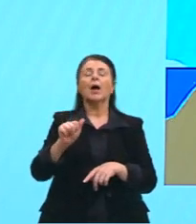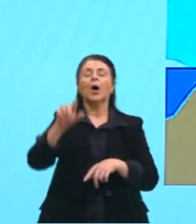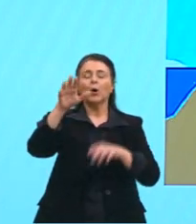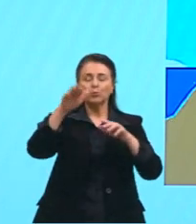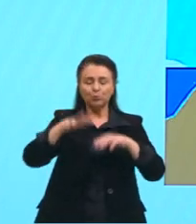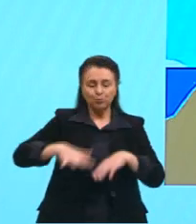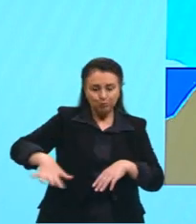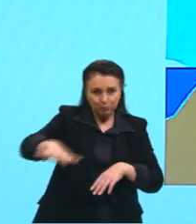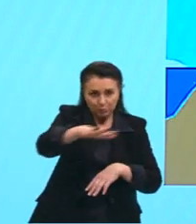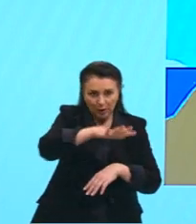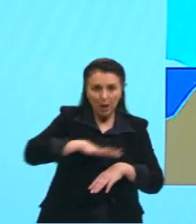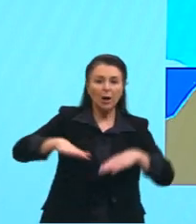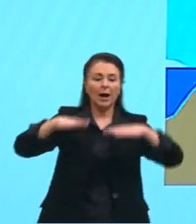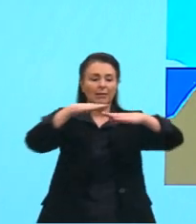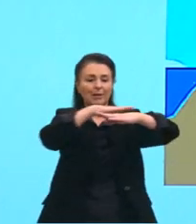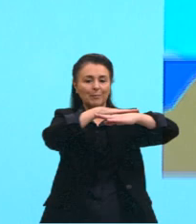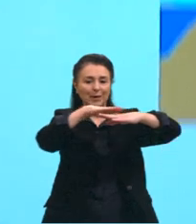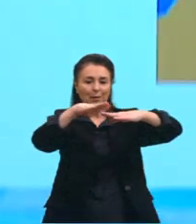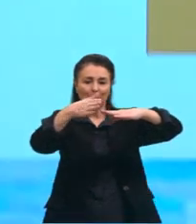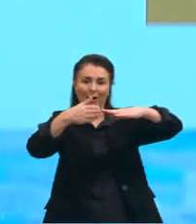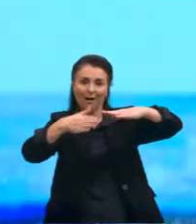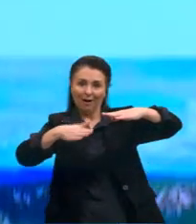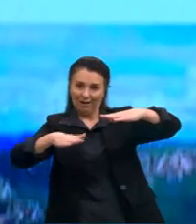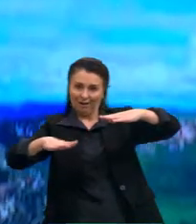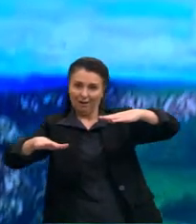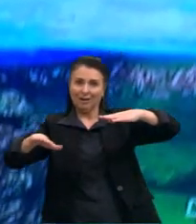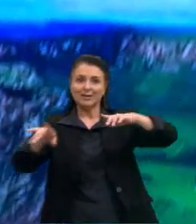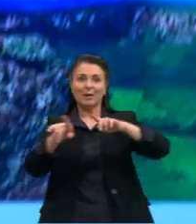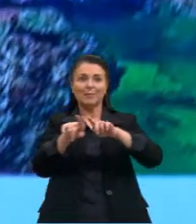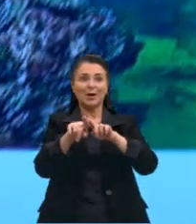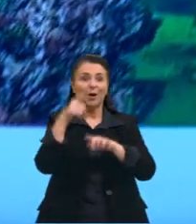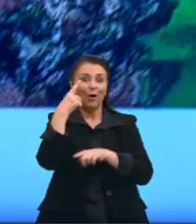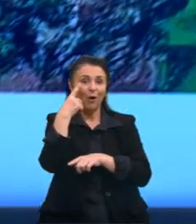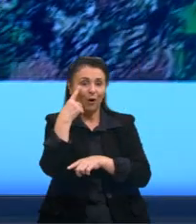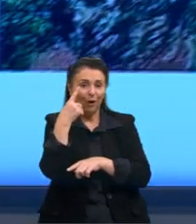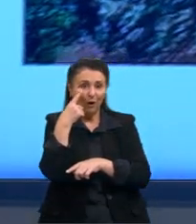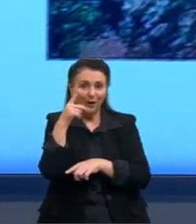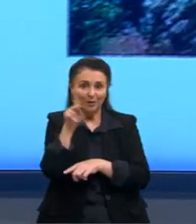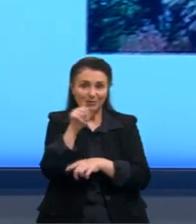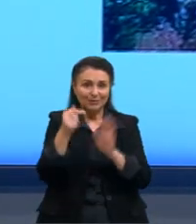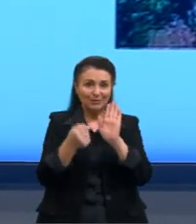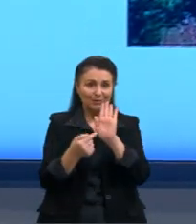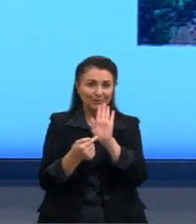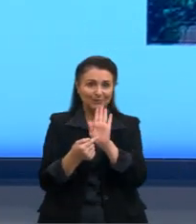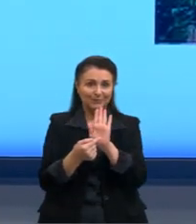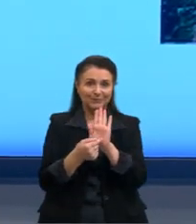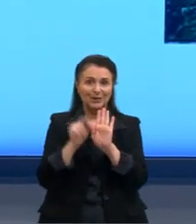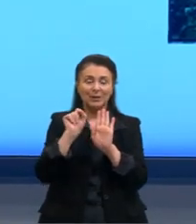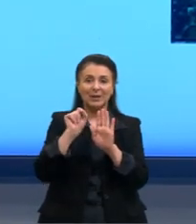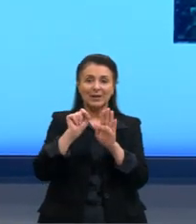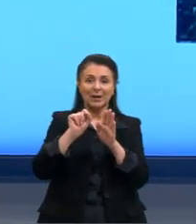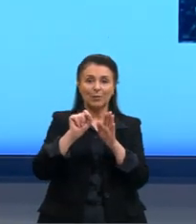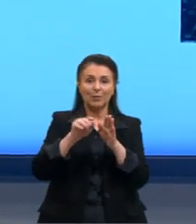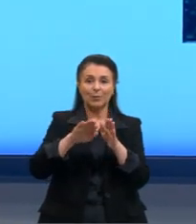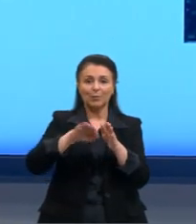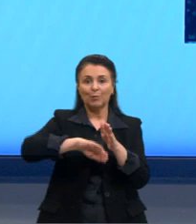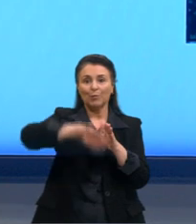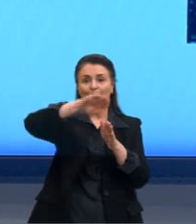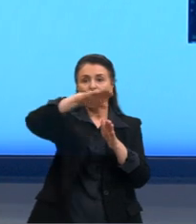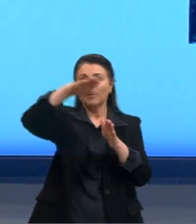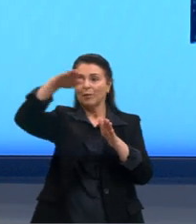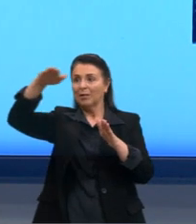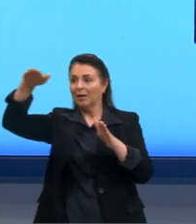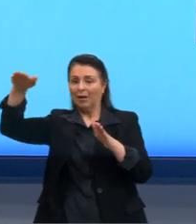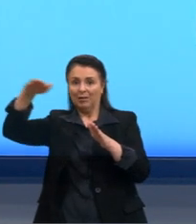mostro para vocês, ó, essa aqui de baixo, agora logo, logo já vai aparecer para vocês, ó, o que é um planalto, né, e uma depressão